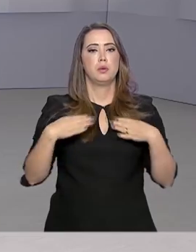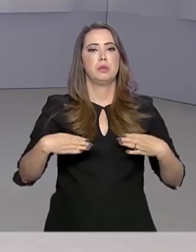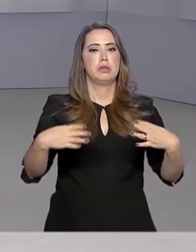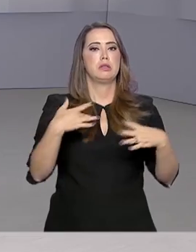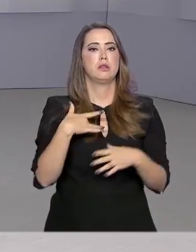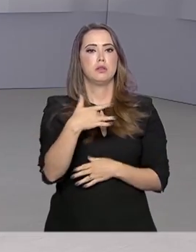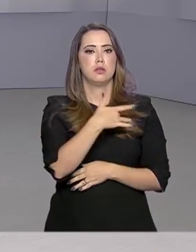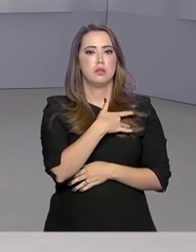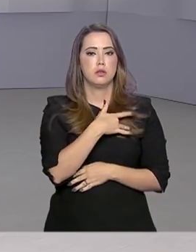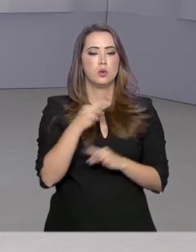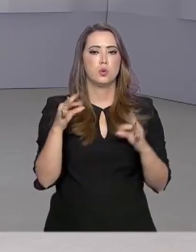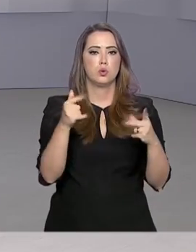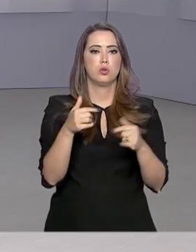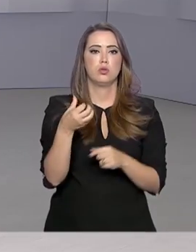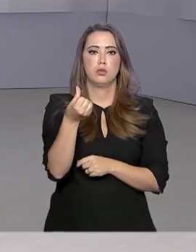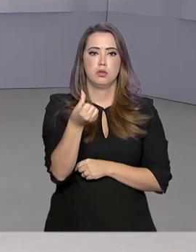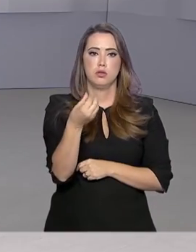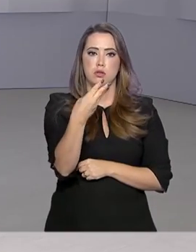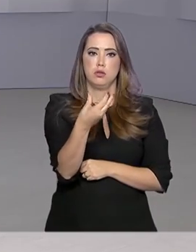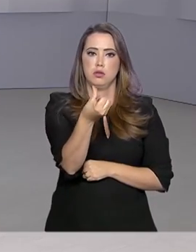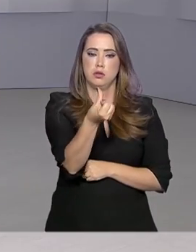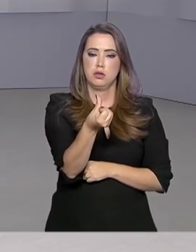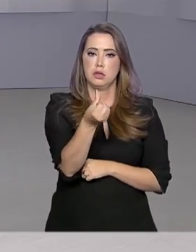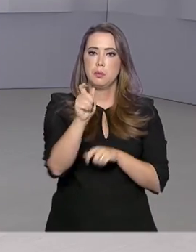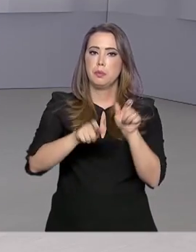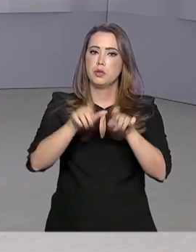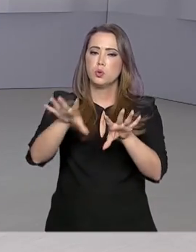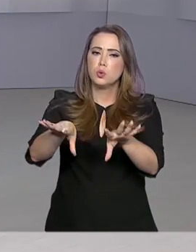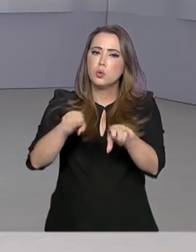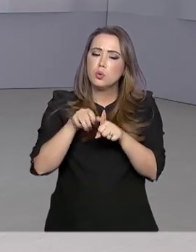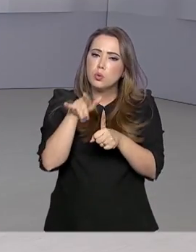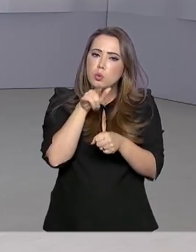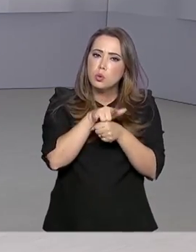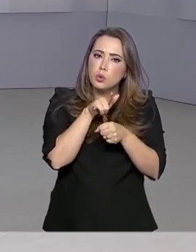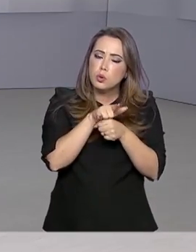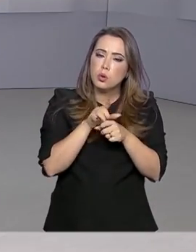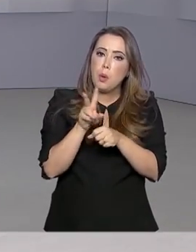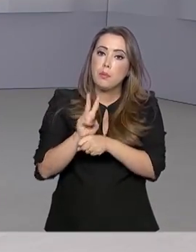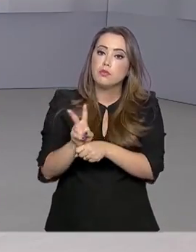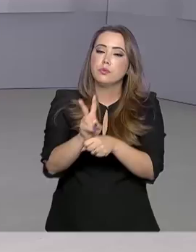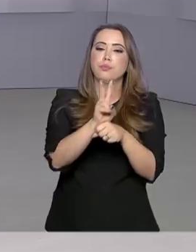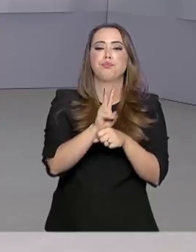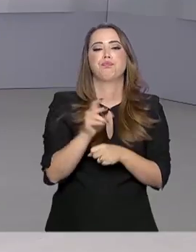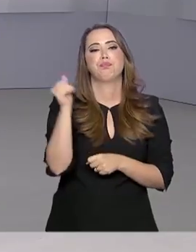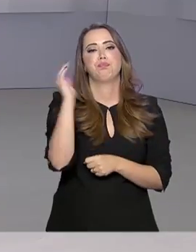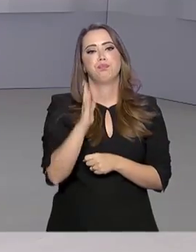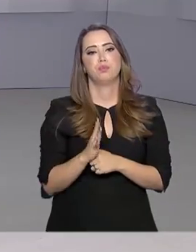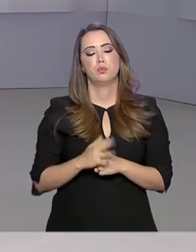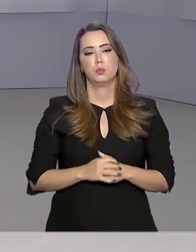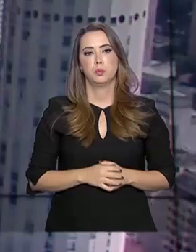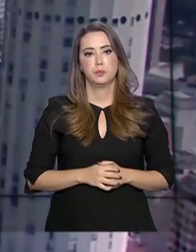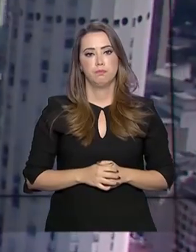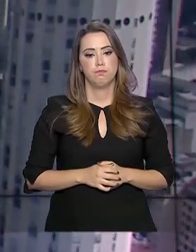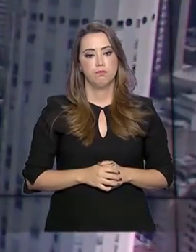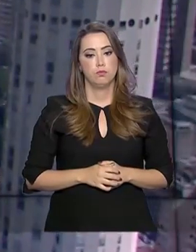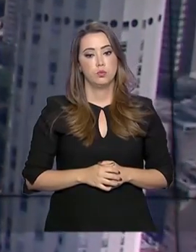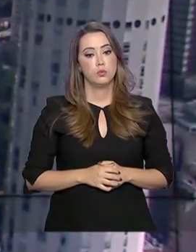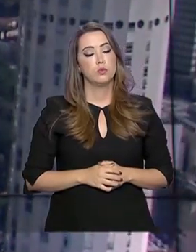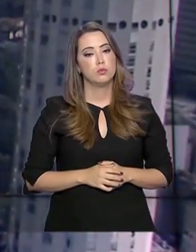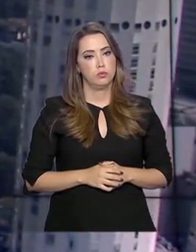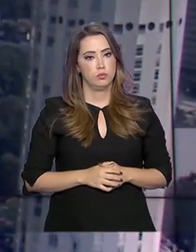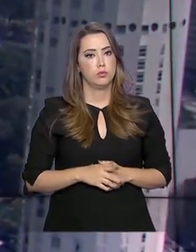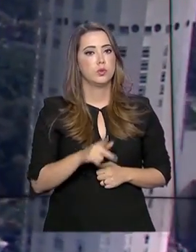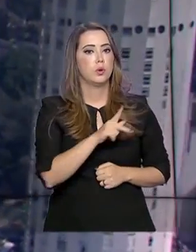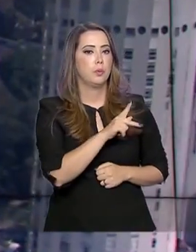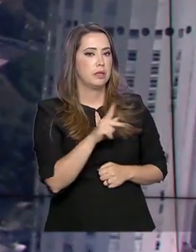No total, 636 casos suspeitos da doença estão sendo monitorados no Brasil. O presidente